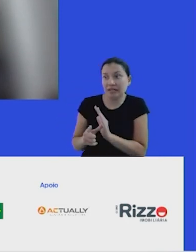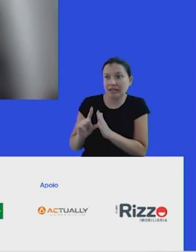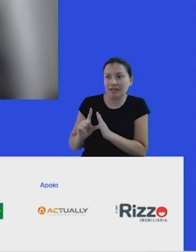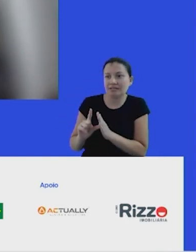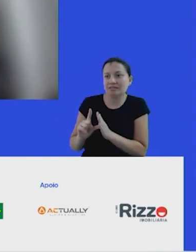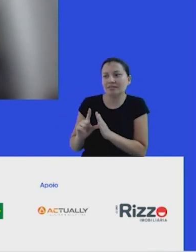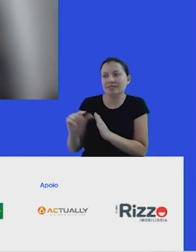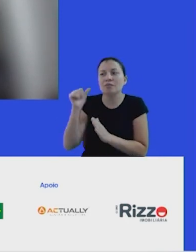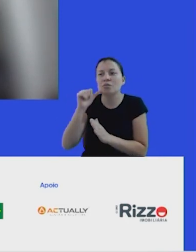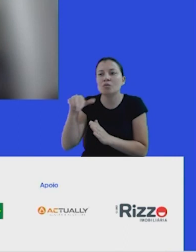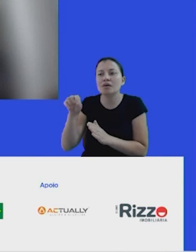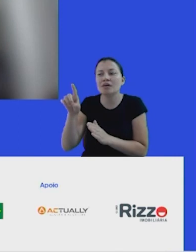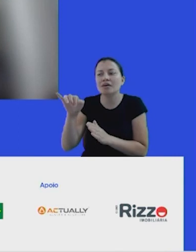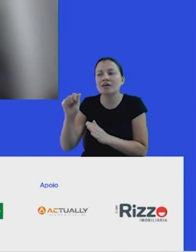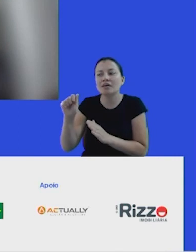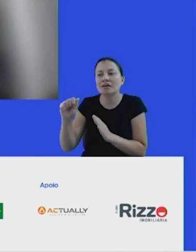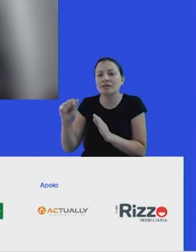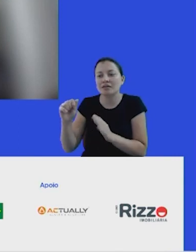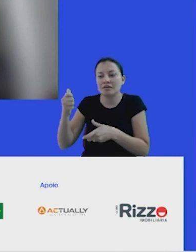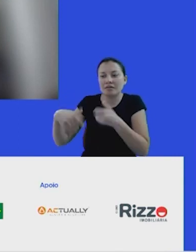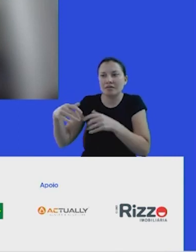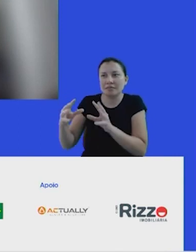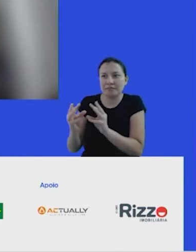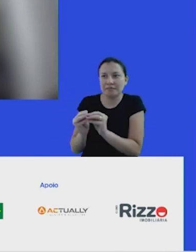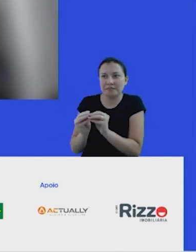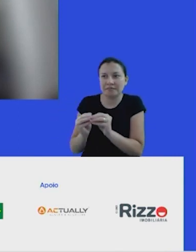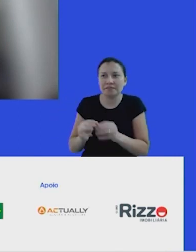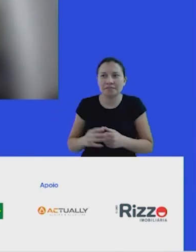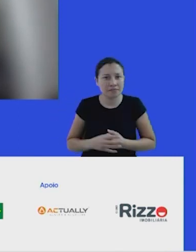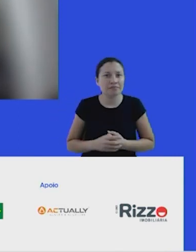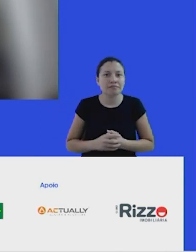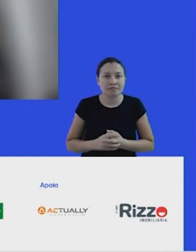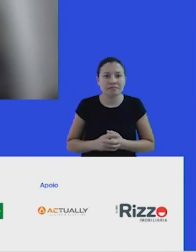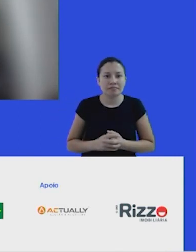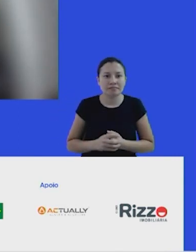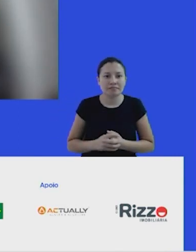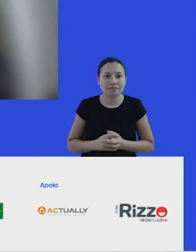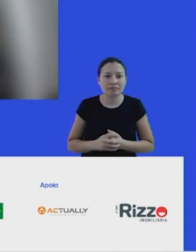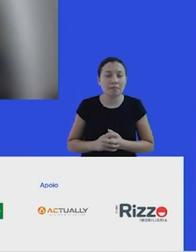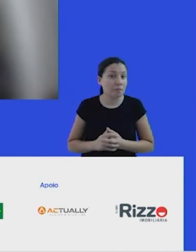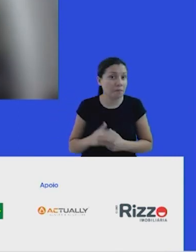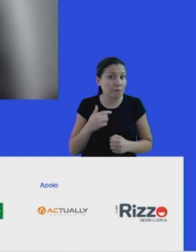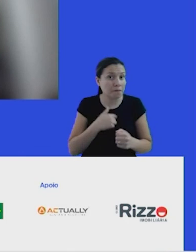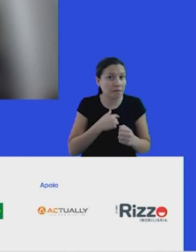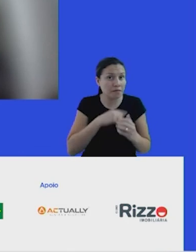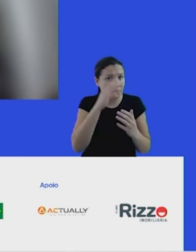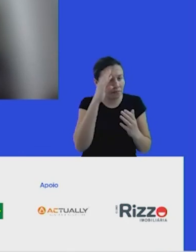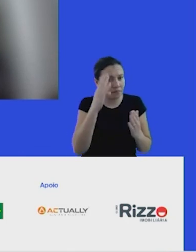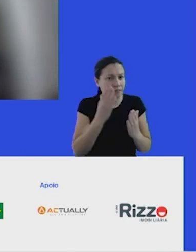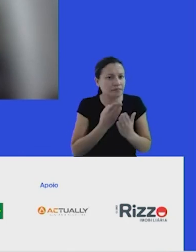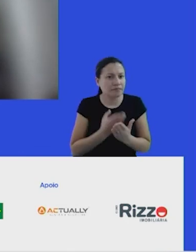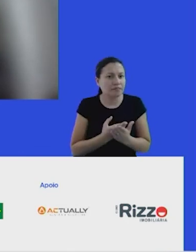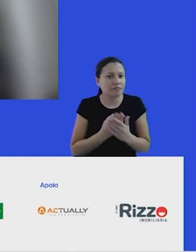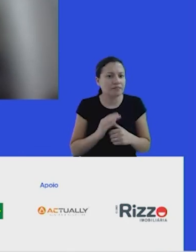para a Nádia que vai fechar o nosso evento. Também, objetivamente, eu acredito que essa jornada de